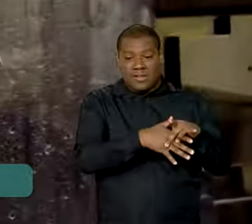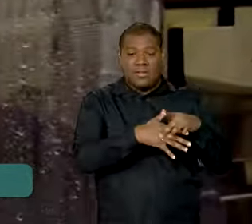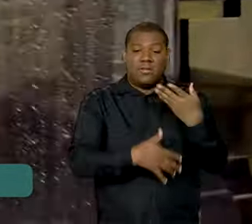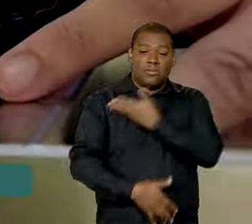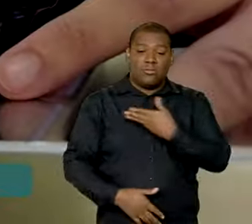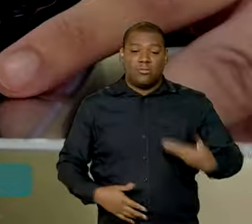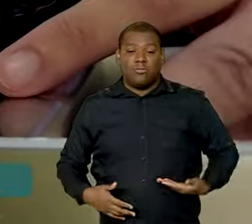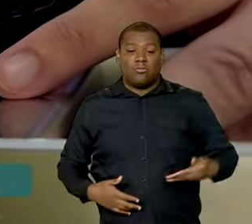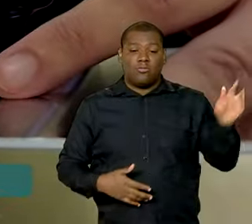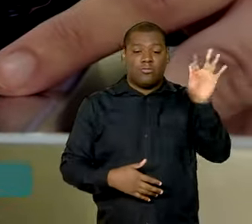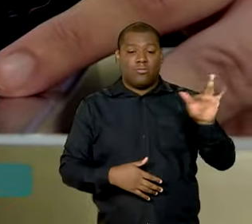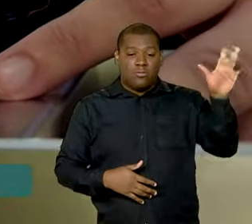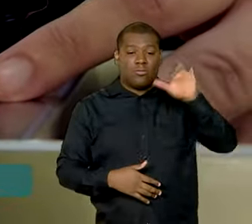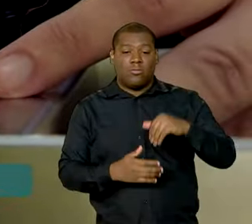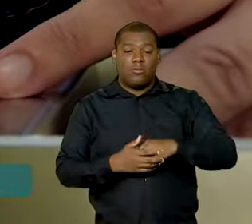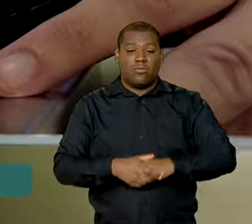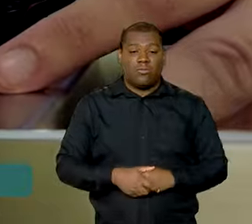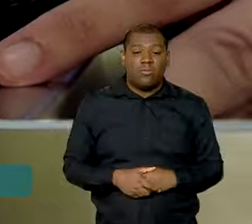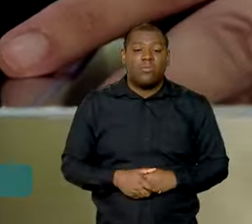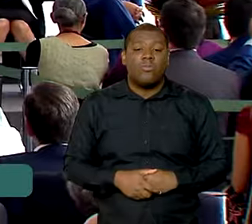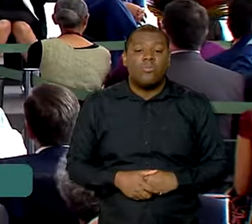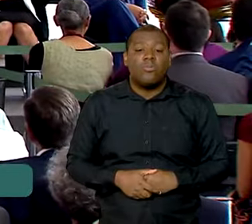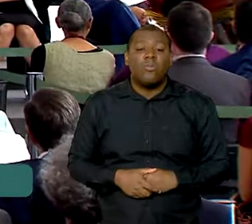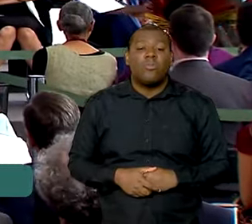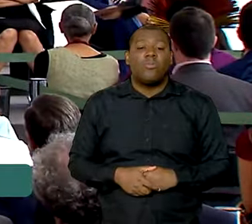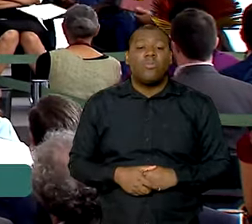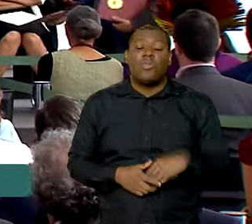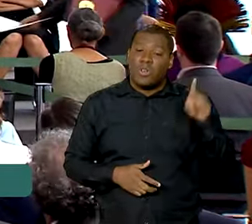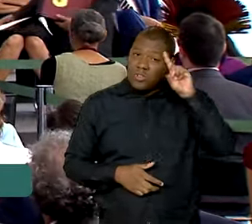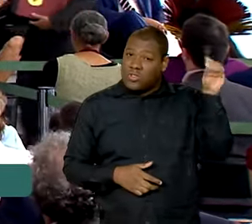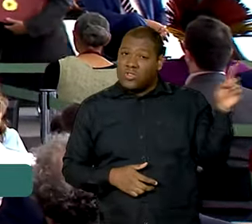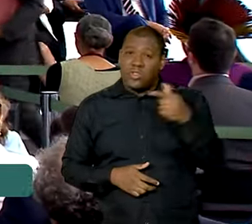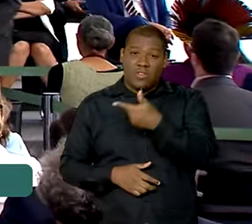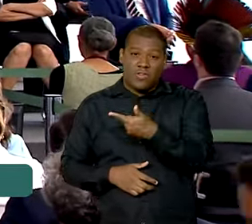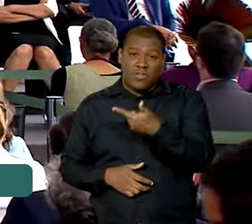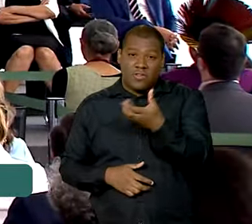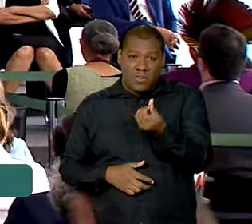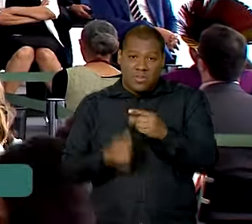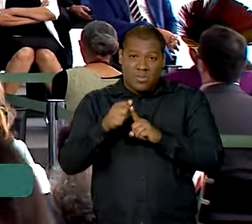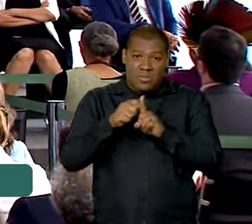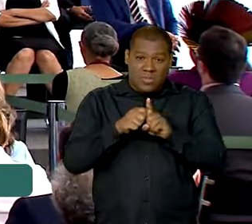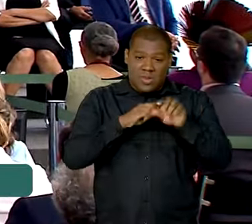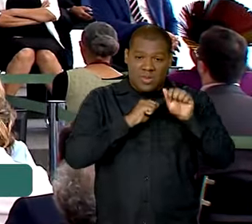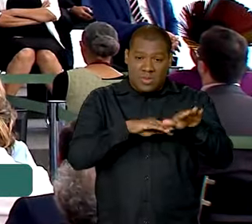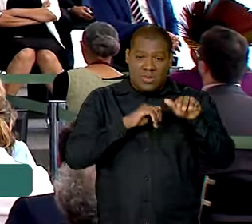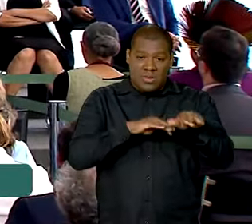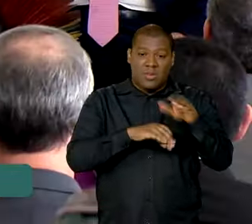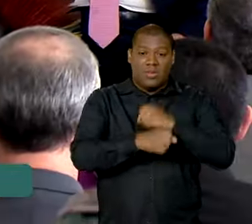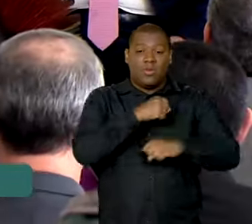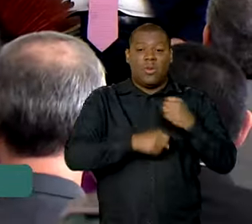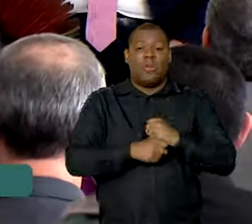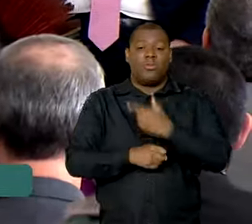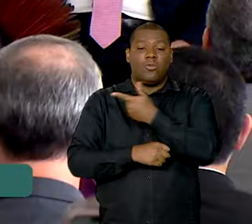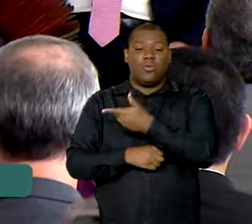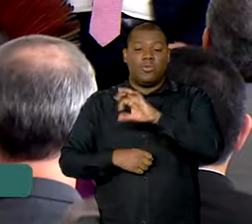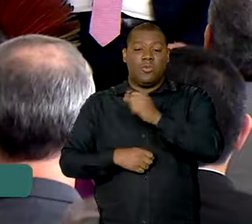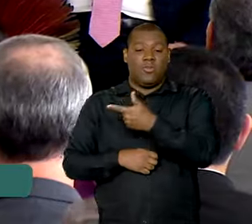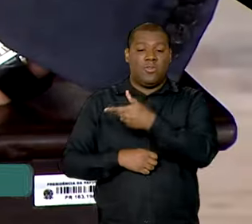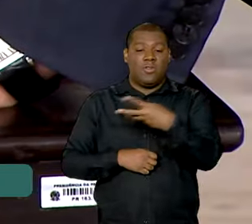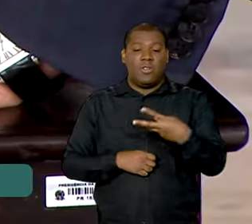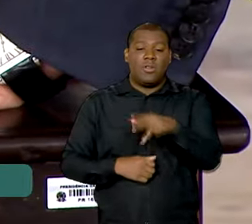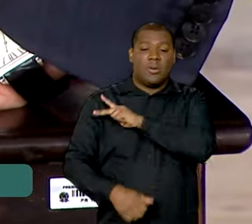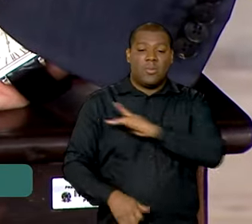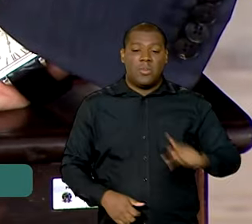Para dar vida a essa iniciativa, no dia 26 de setembro de 2023, o presidente Lula